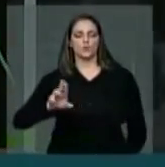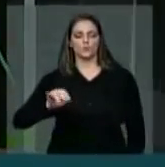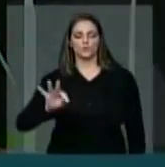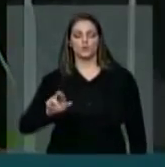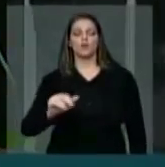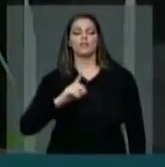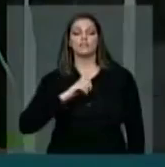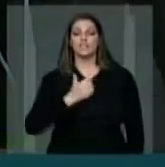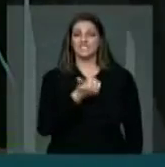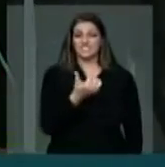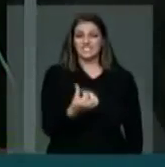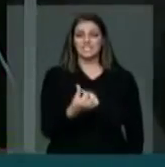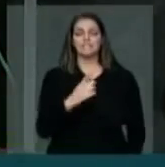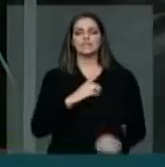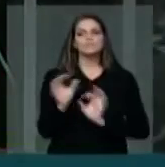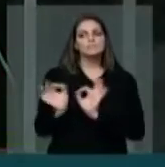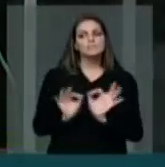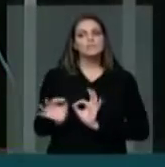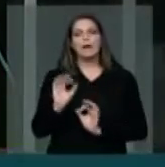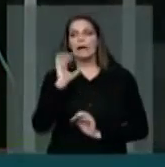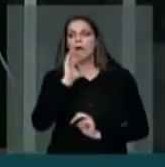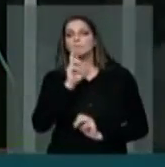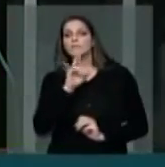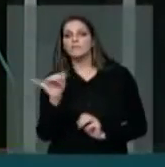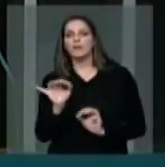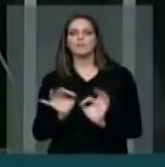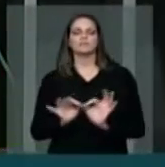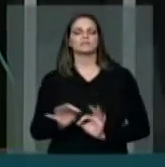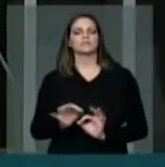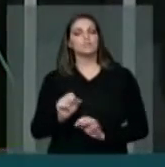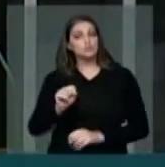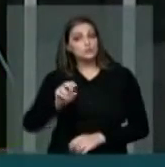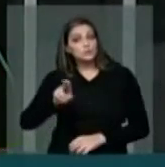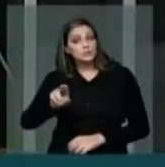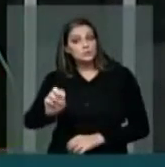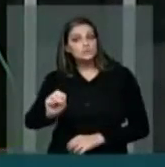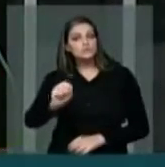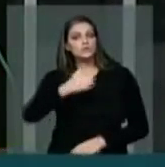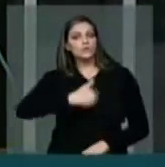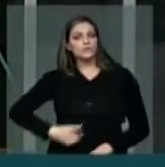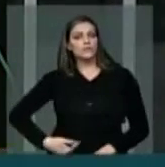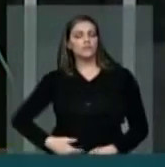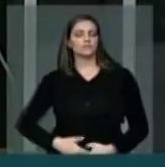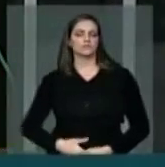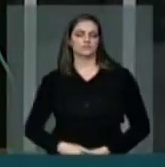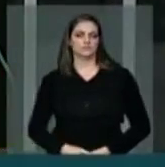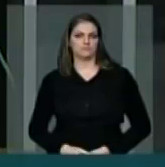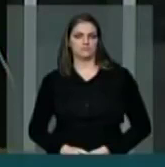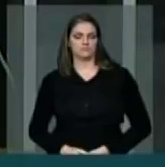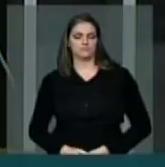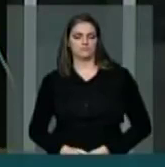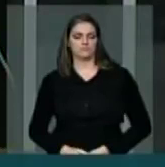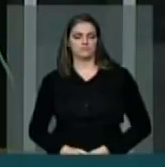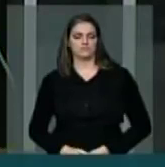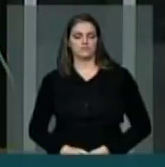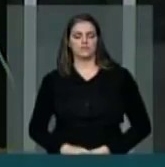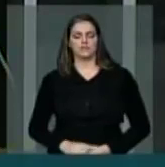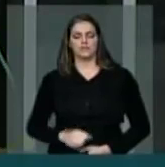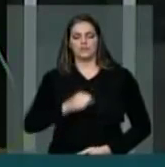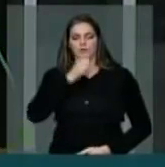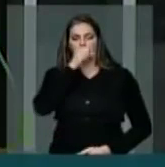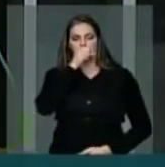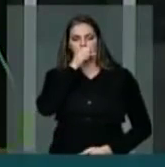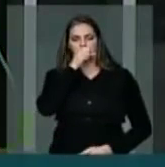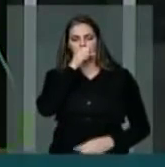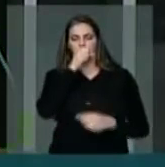têm planos de implantação efetiva. Pelo SUS. Pelo SUS, a Policlínica do Norte da Ilha da